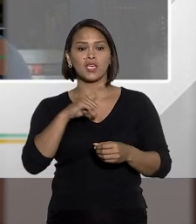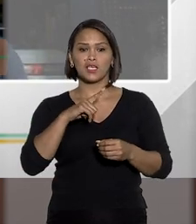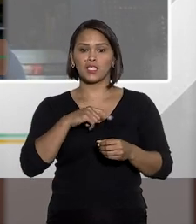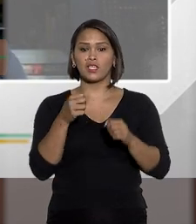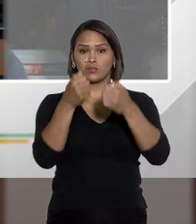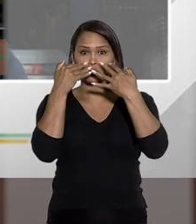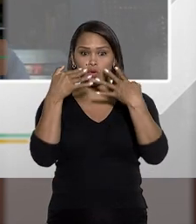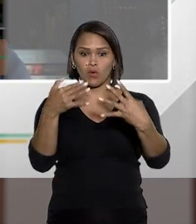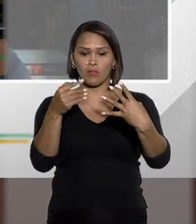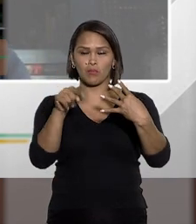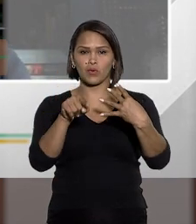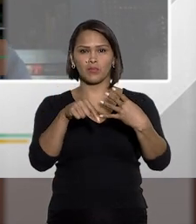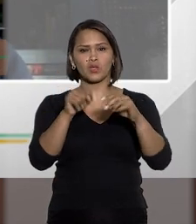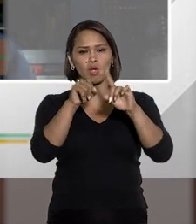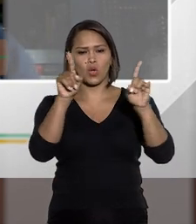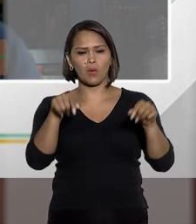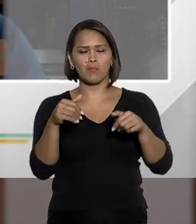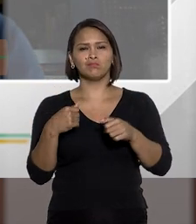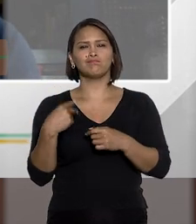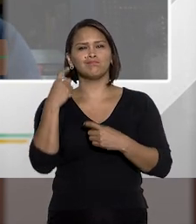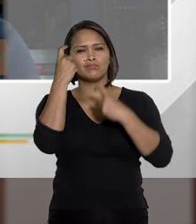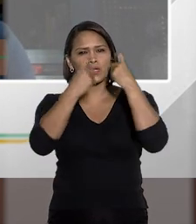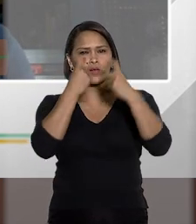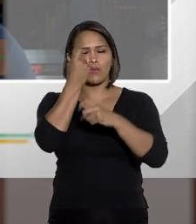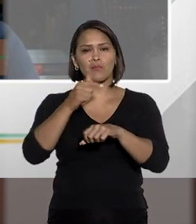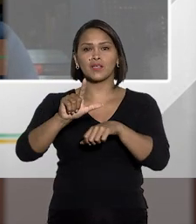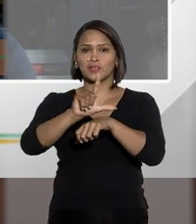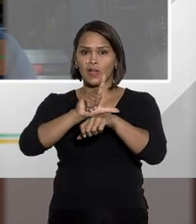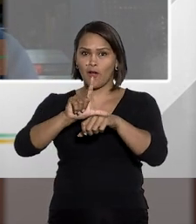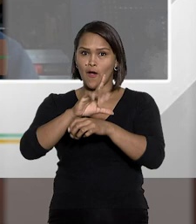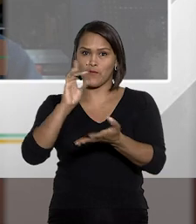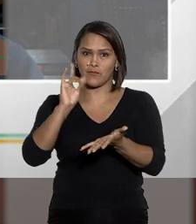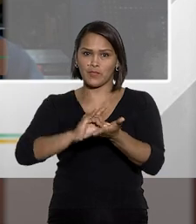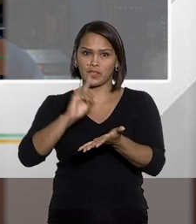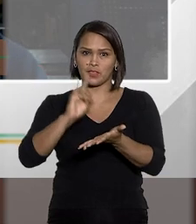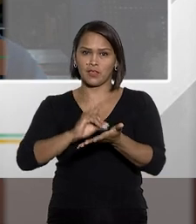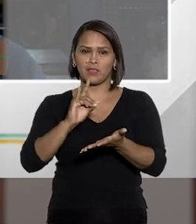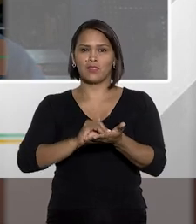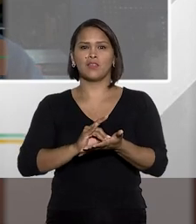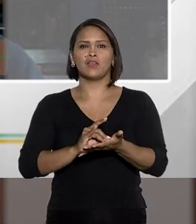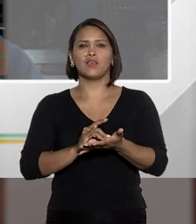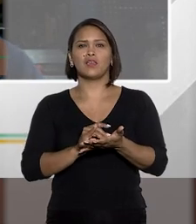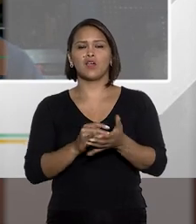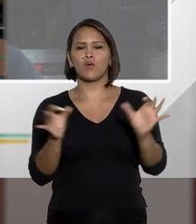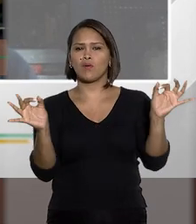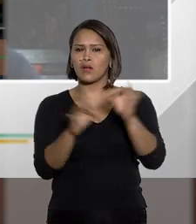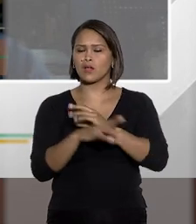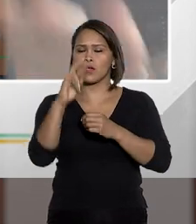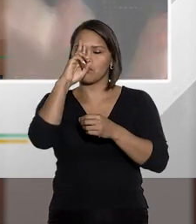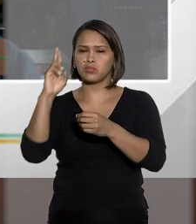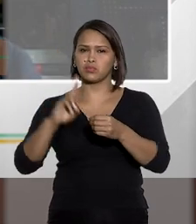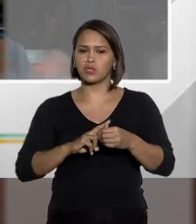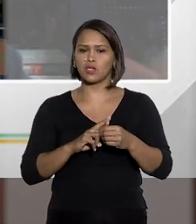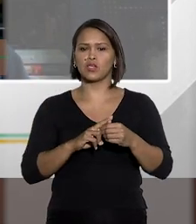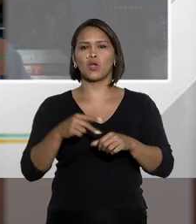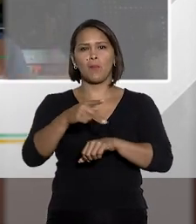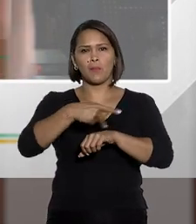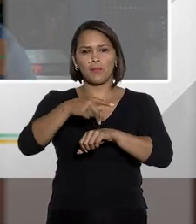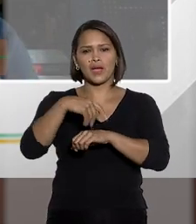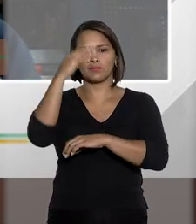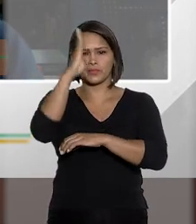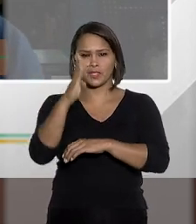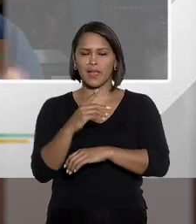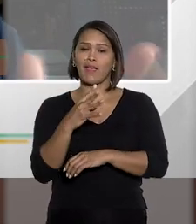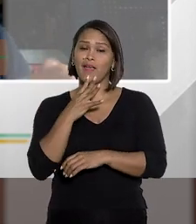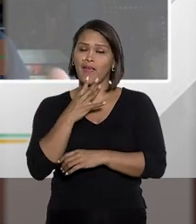autoridade, tendo o seu público, uma preocupação legítima com cessar abuso de autoridade, em um país